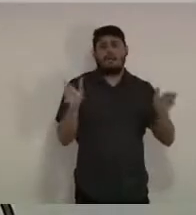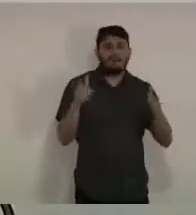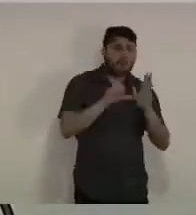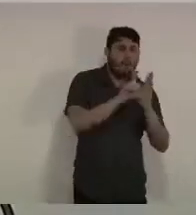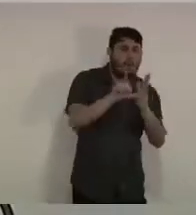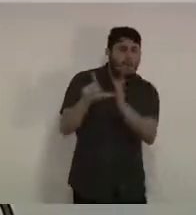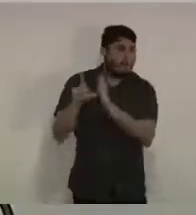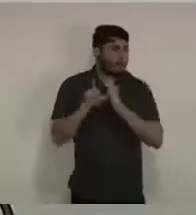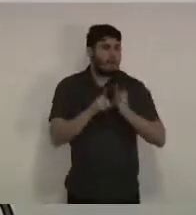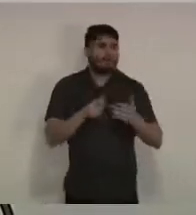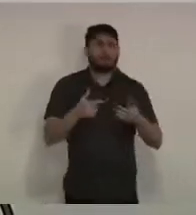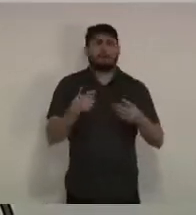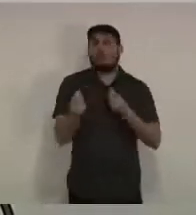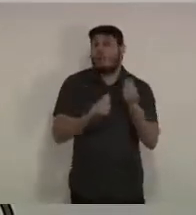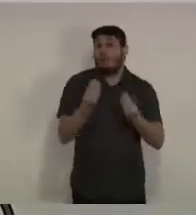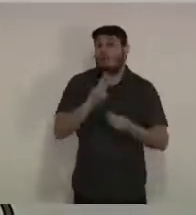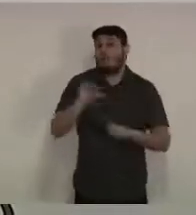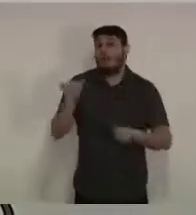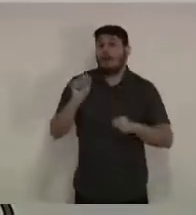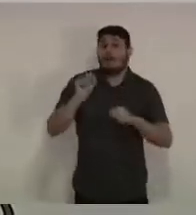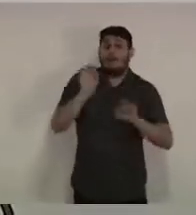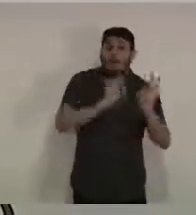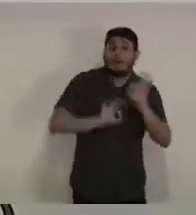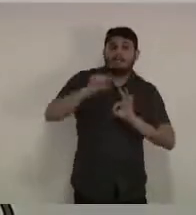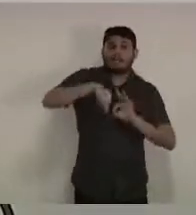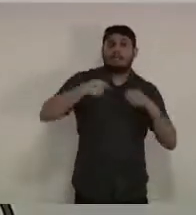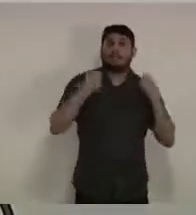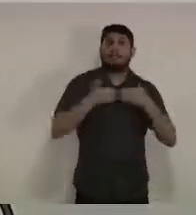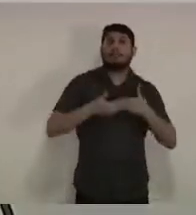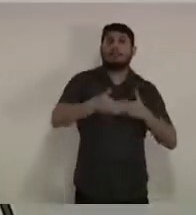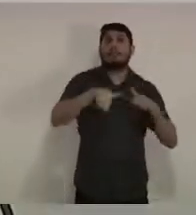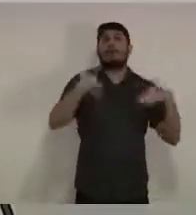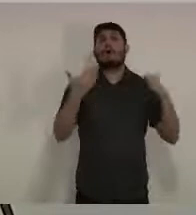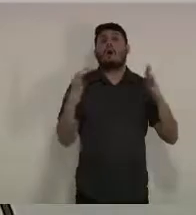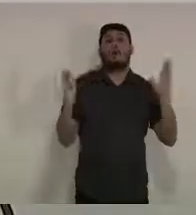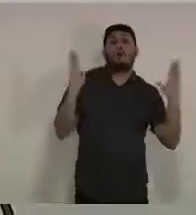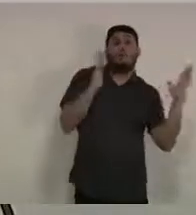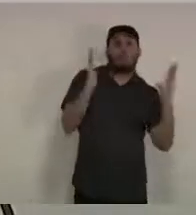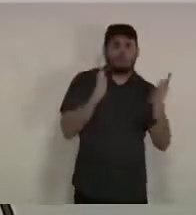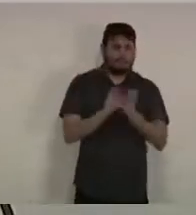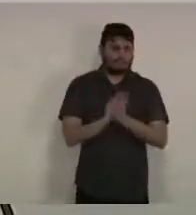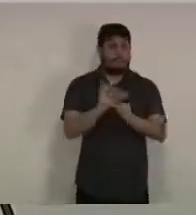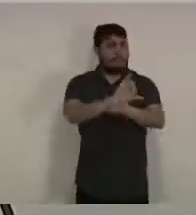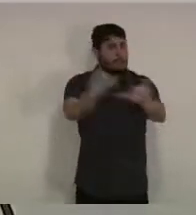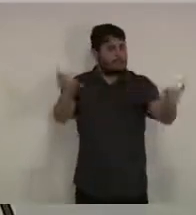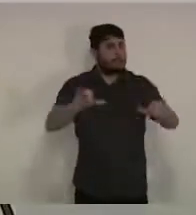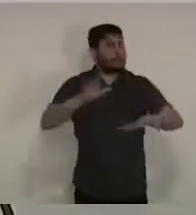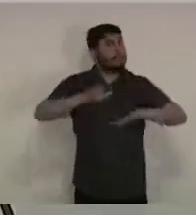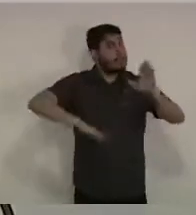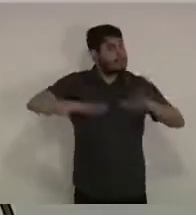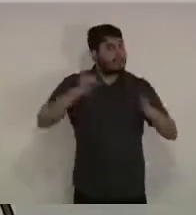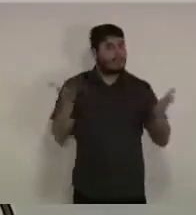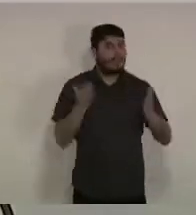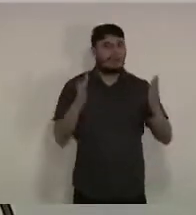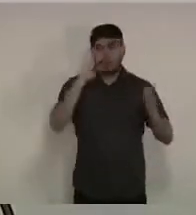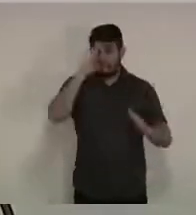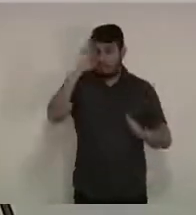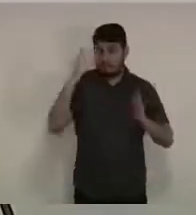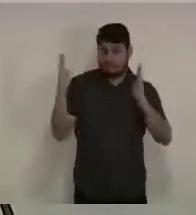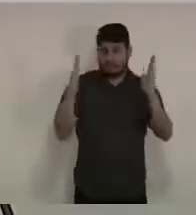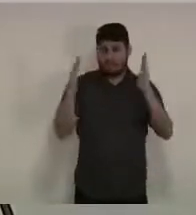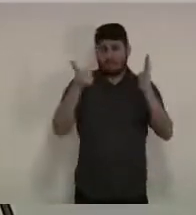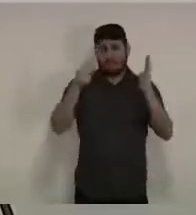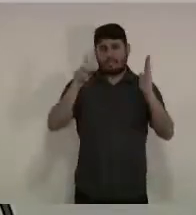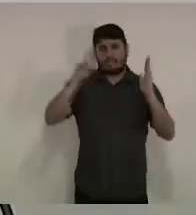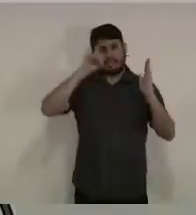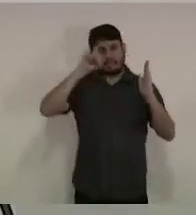período de 15 dias ele é fundamental nós já estamos estudando as medidas que podem ser adotadas para o retorno das atividades econômicas